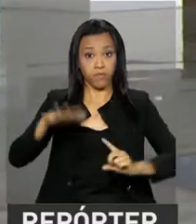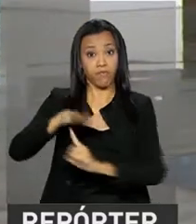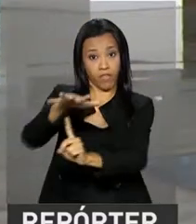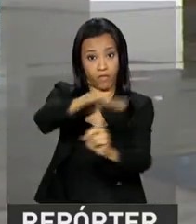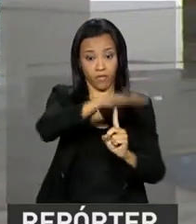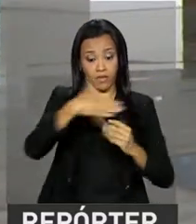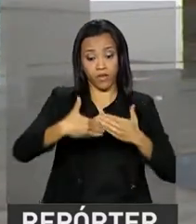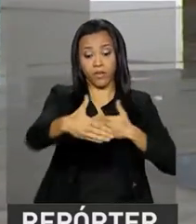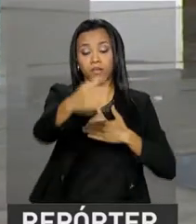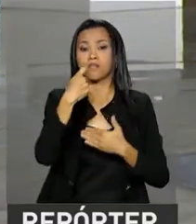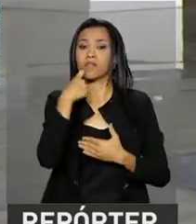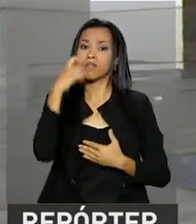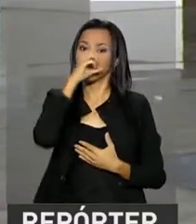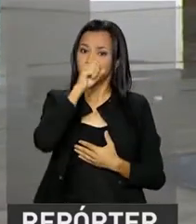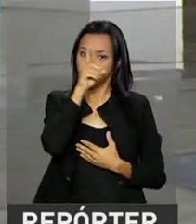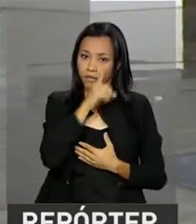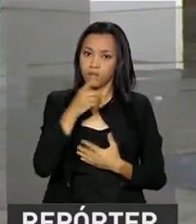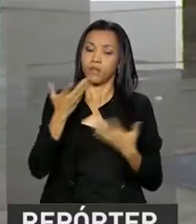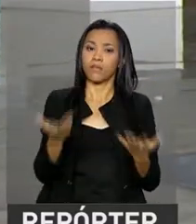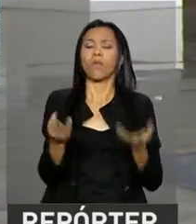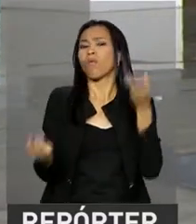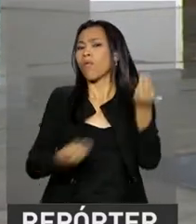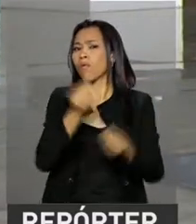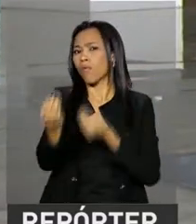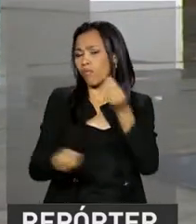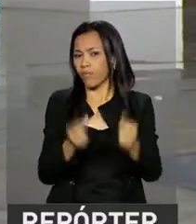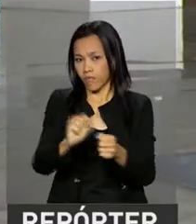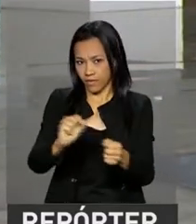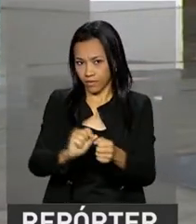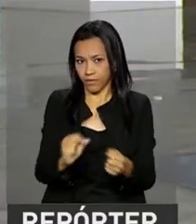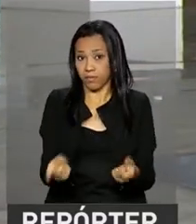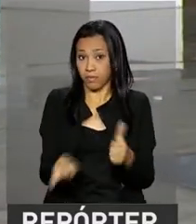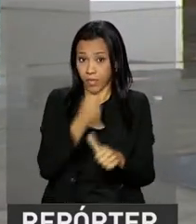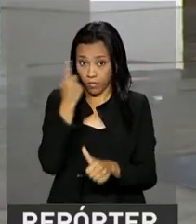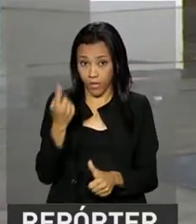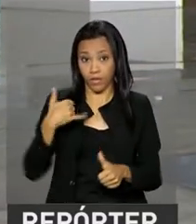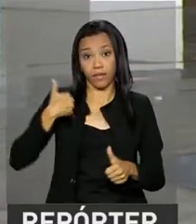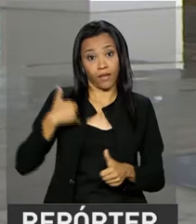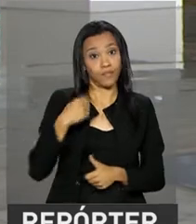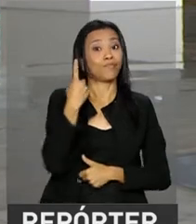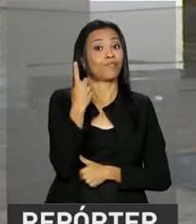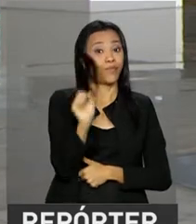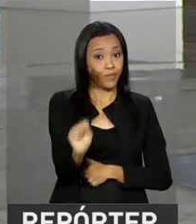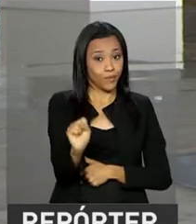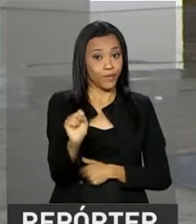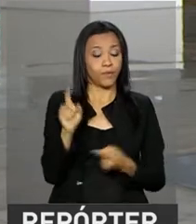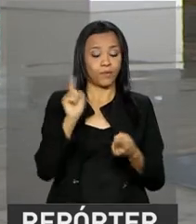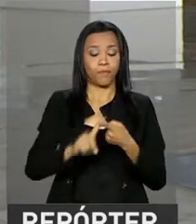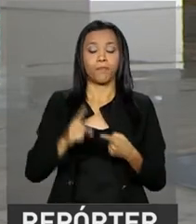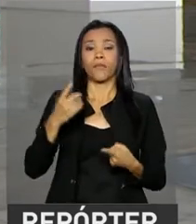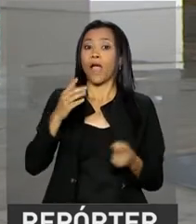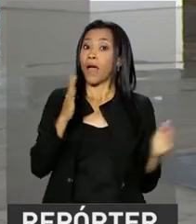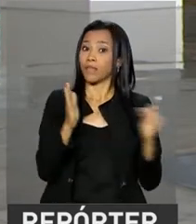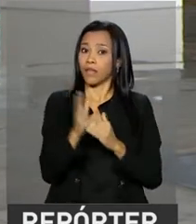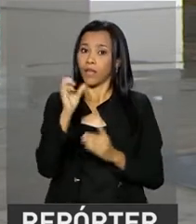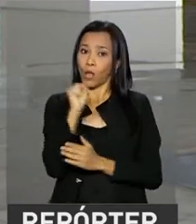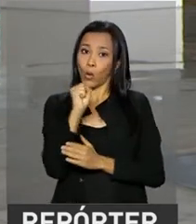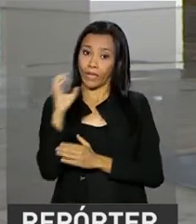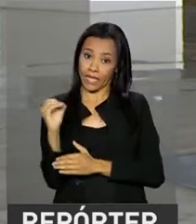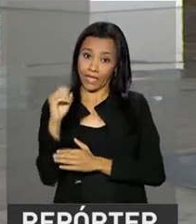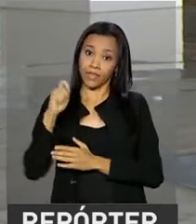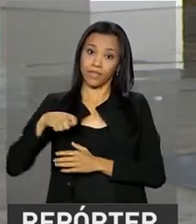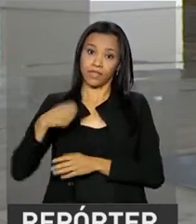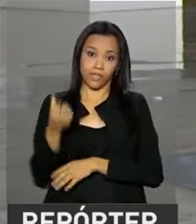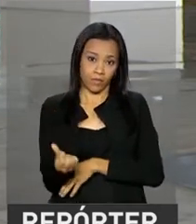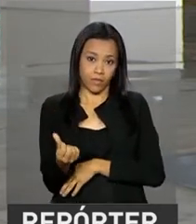neste fim de semana. Por exemplo, para firmar o negócio é preciso ter entre 18 anos e 80 anos e 6 meses.